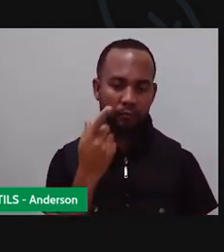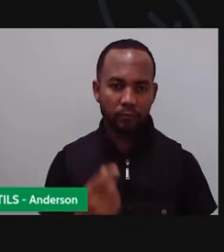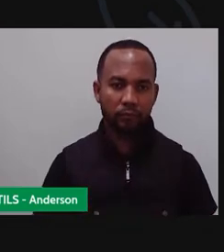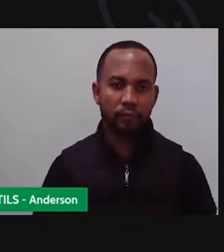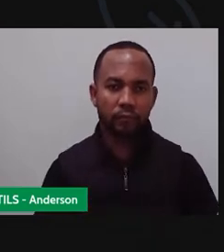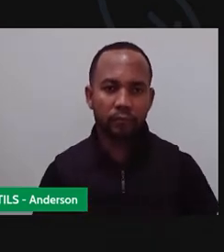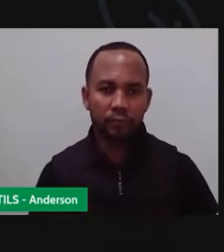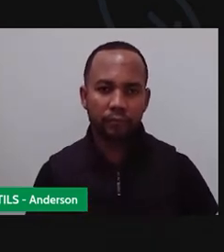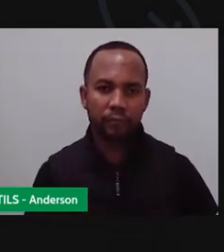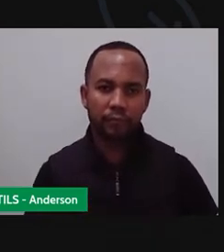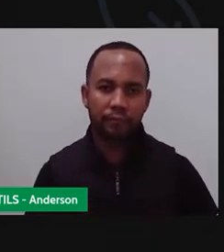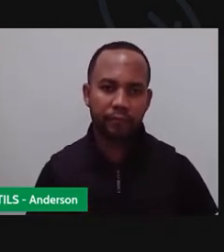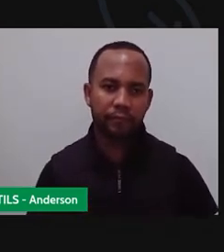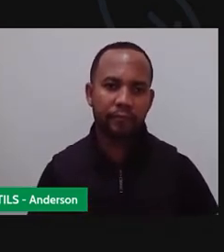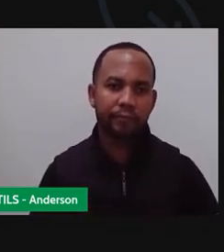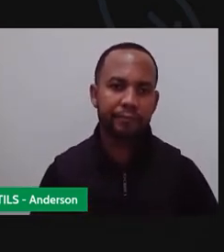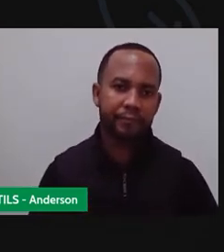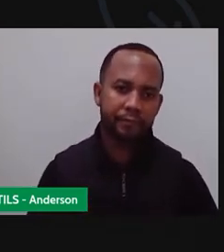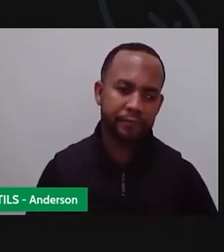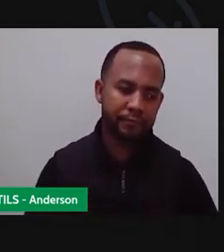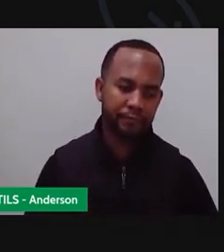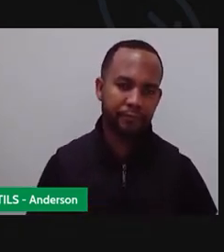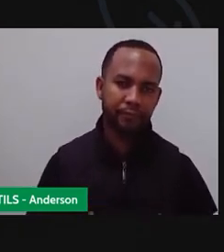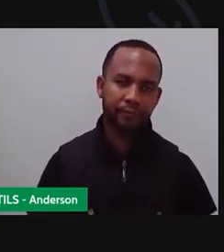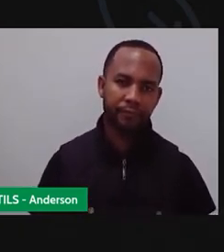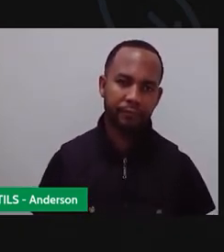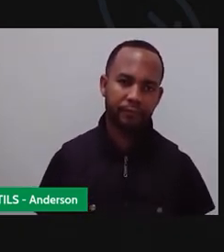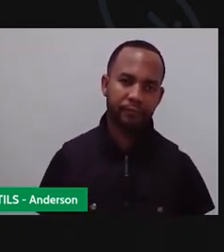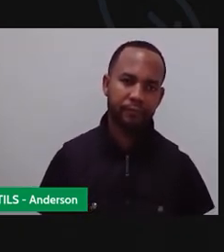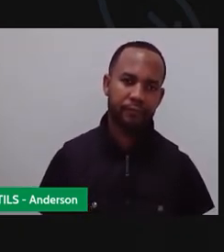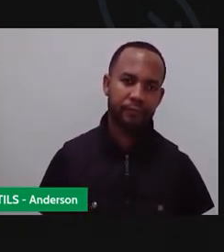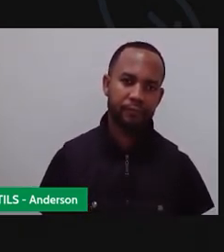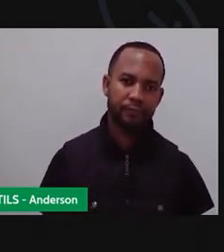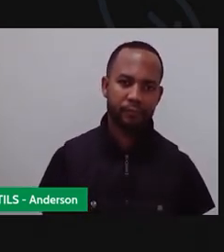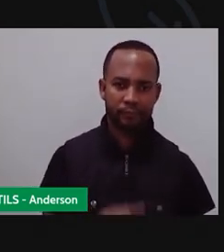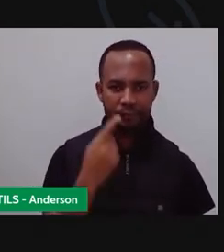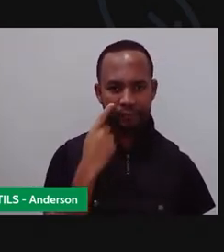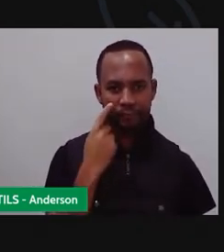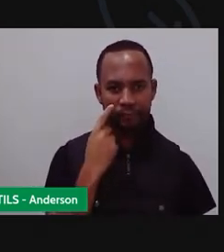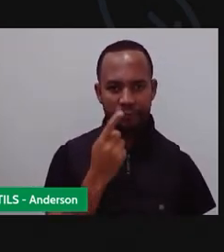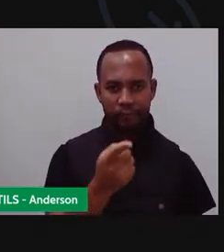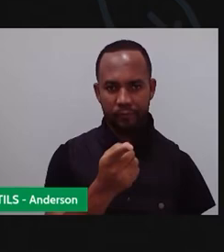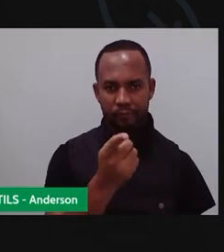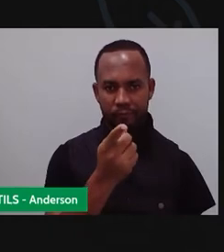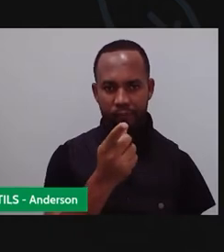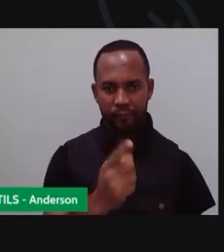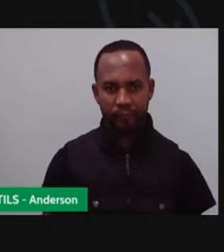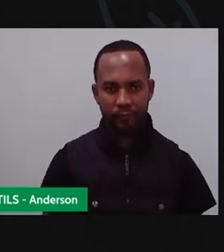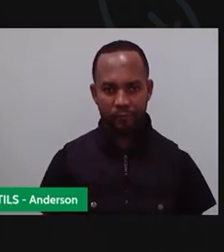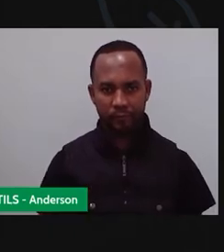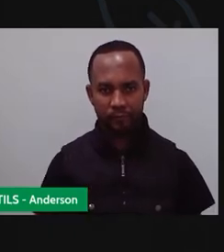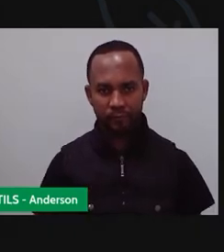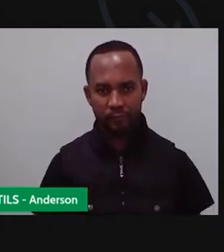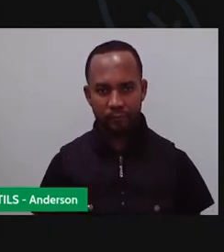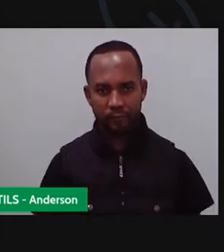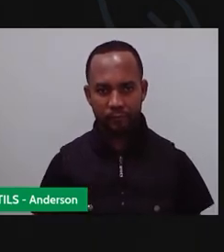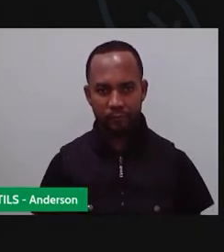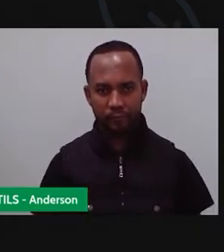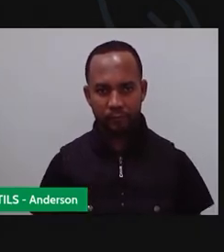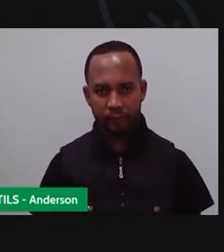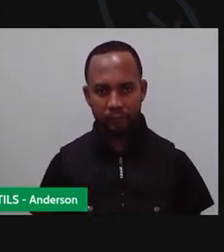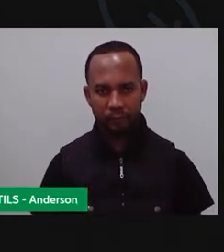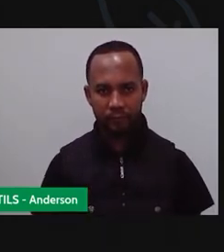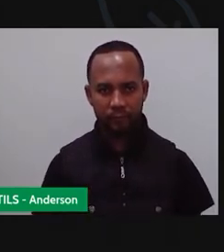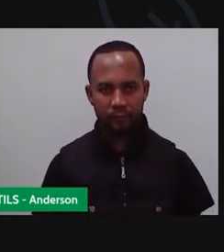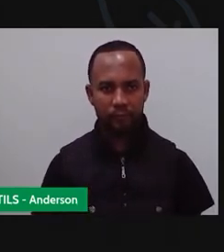aqui, né? Lembra que a Pró, inclusive, explicou para vocês, olha e falou, que aqui na tampa da caixa, olha só, vinham o quê,